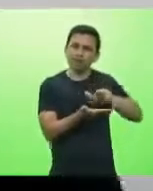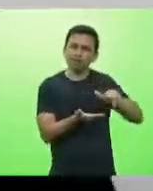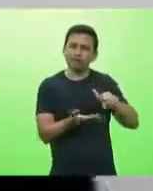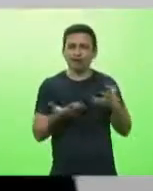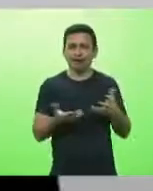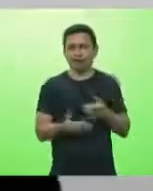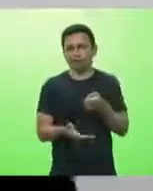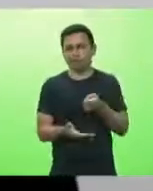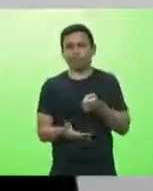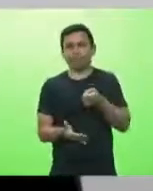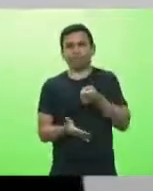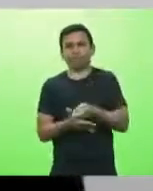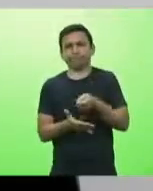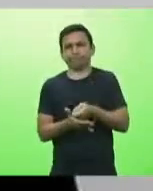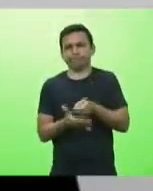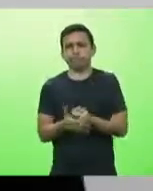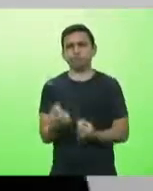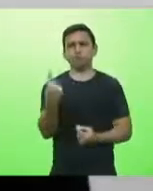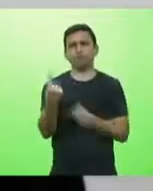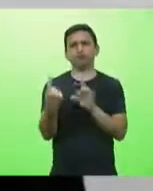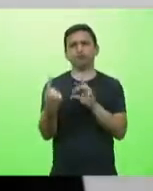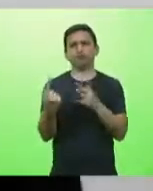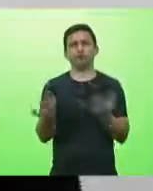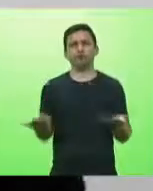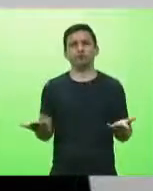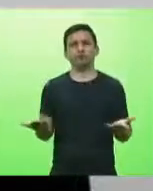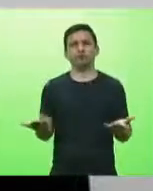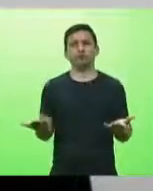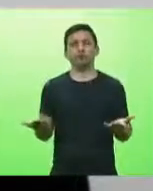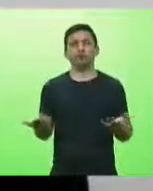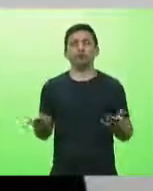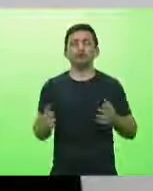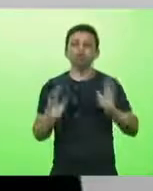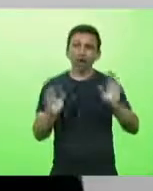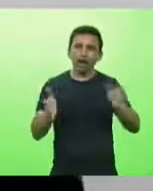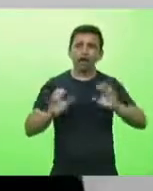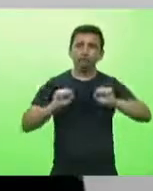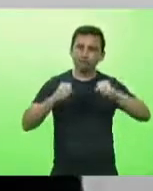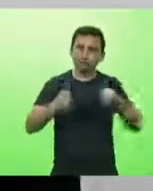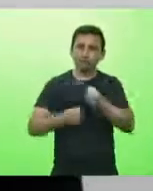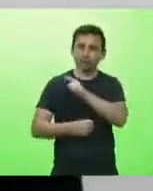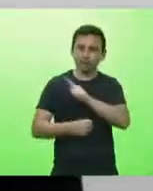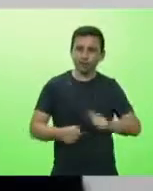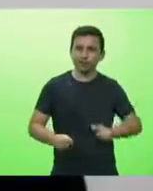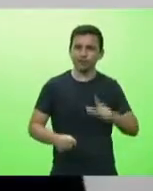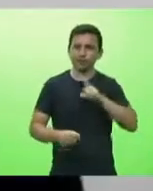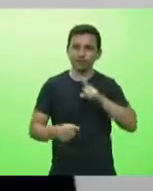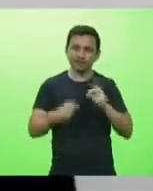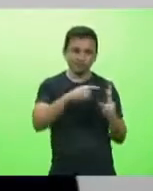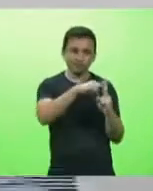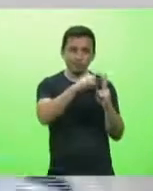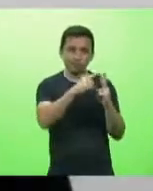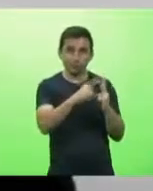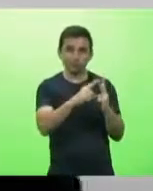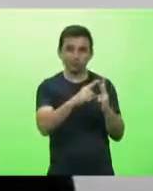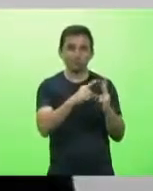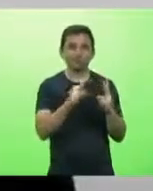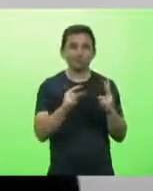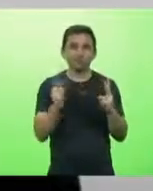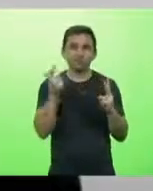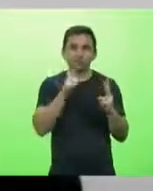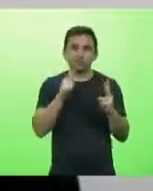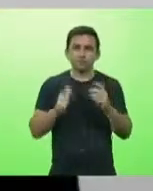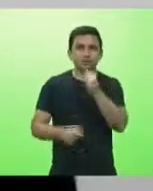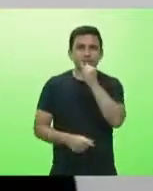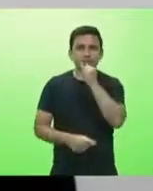uma agora depois graças a todo um esforço especialmente de governadores tem duas mas olha para citar o caso